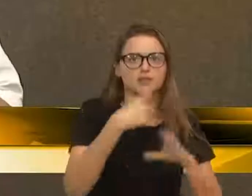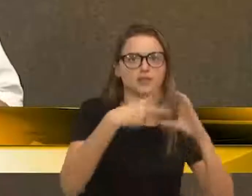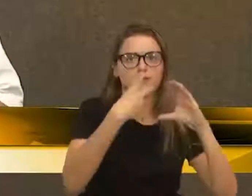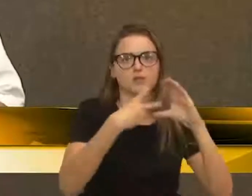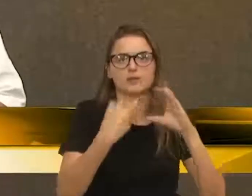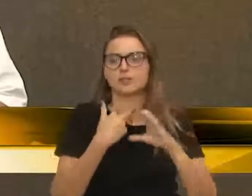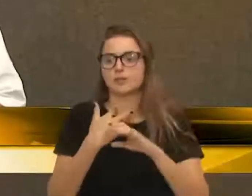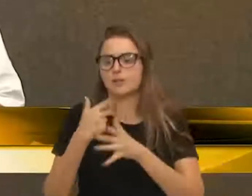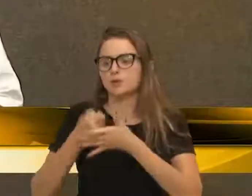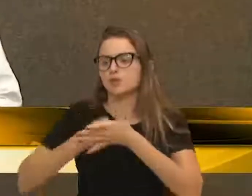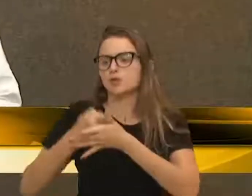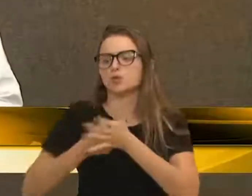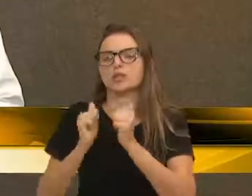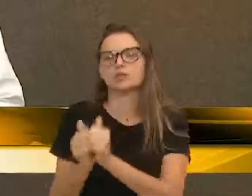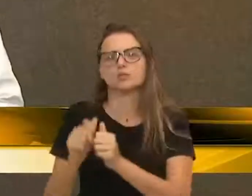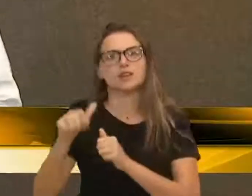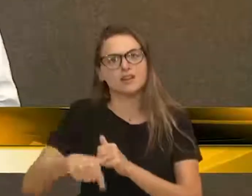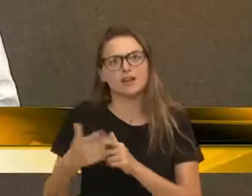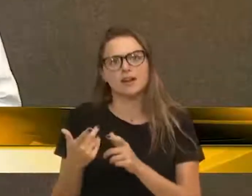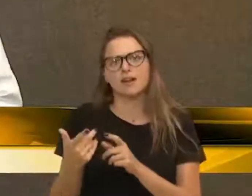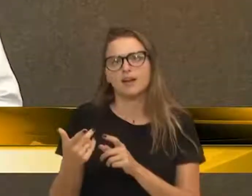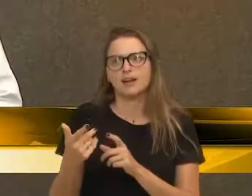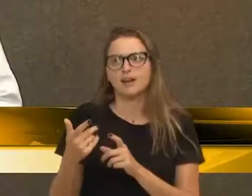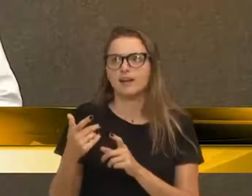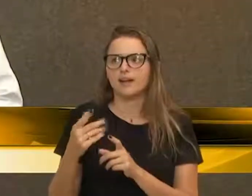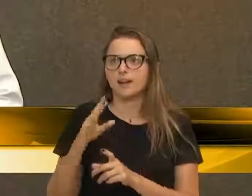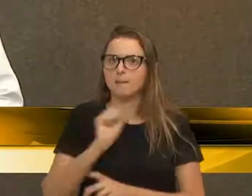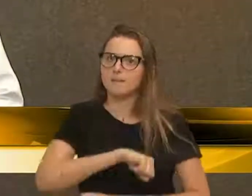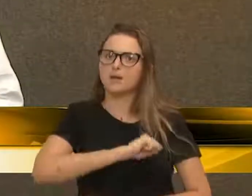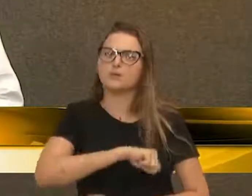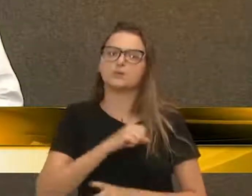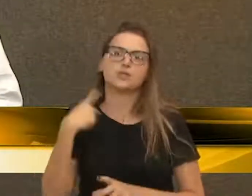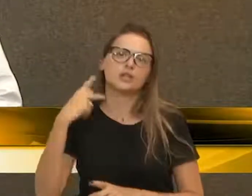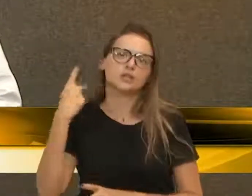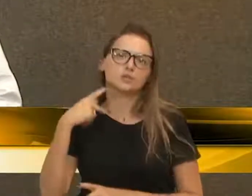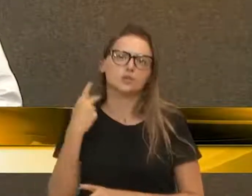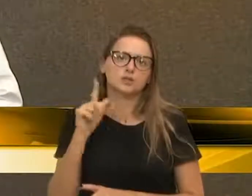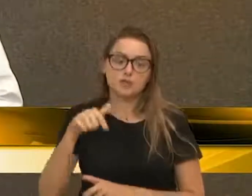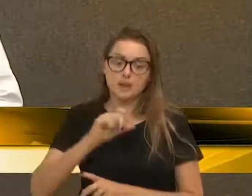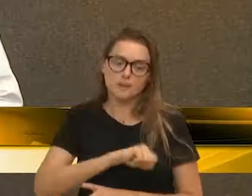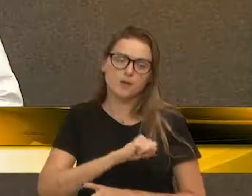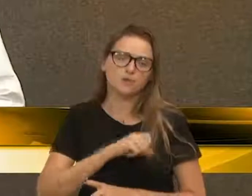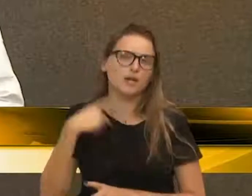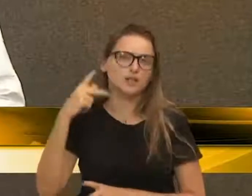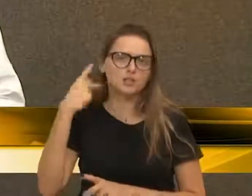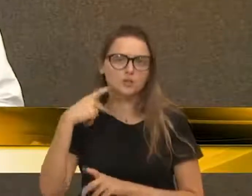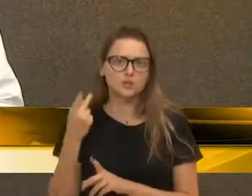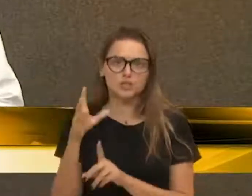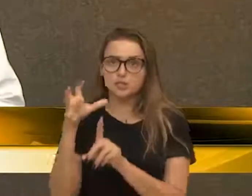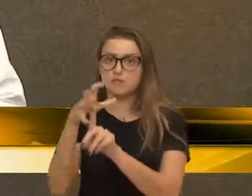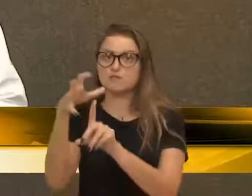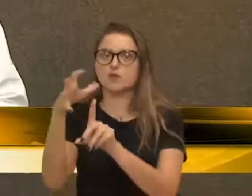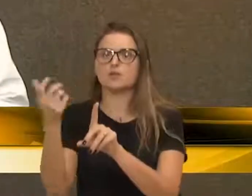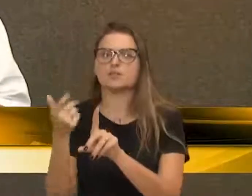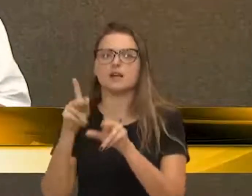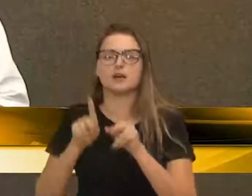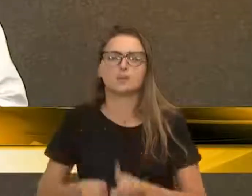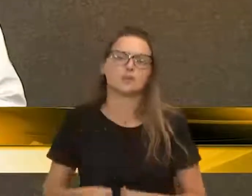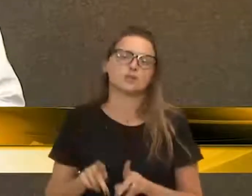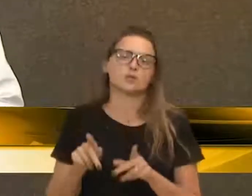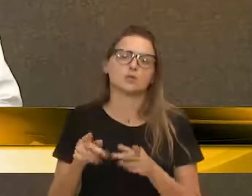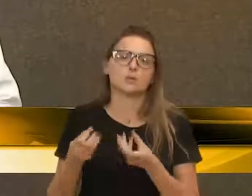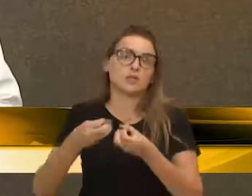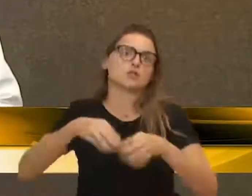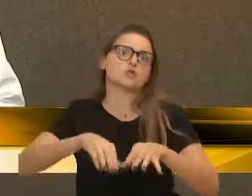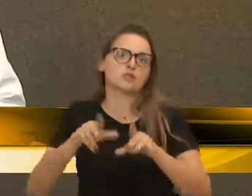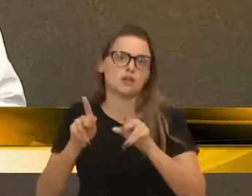mobilizar o pessoal. Isso é perseguição política. Isso é perseguição política. Então, esse governo aí já